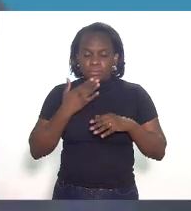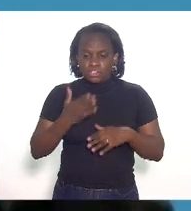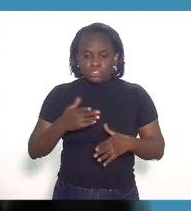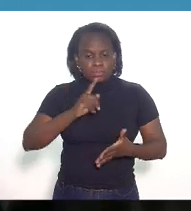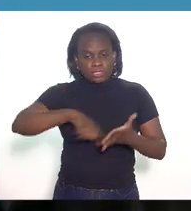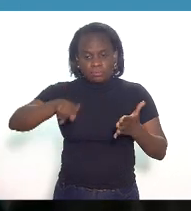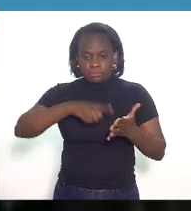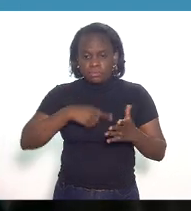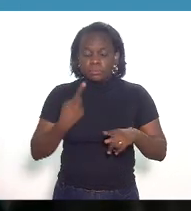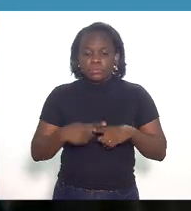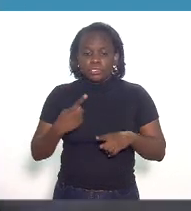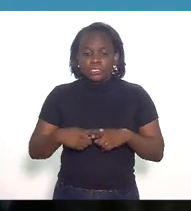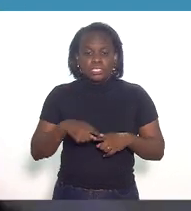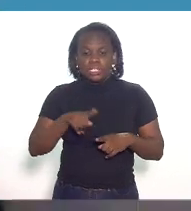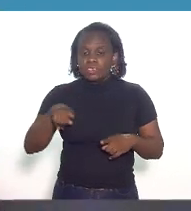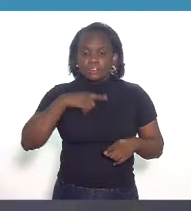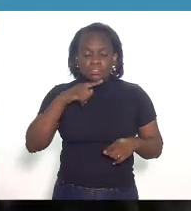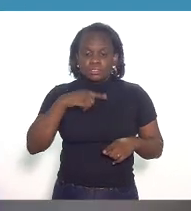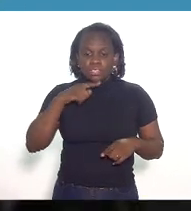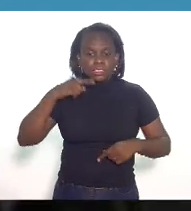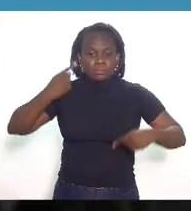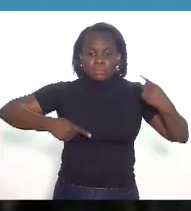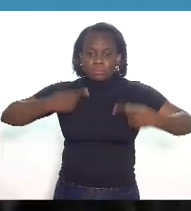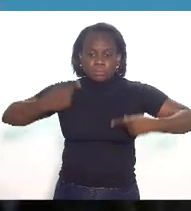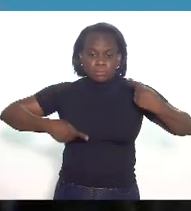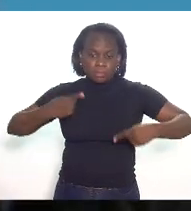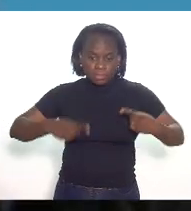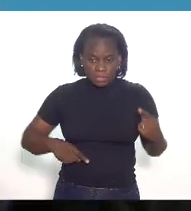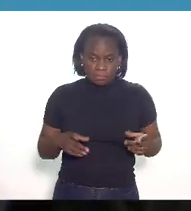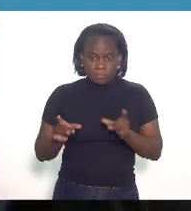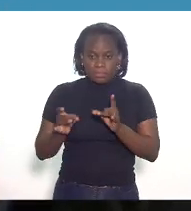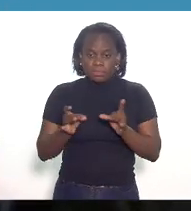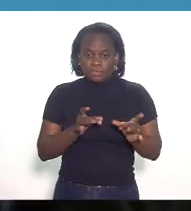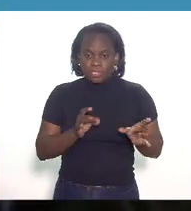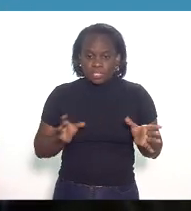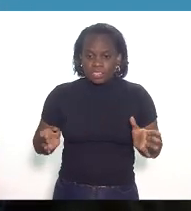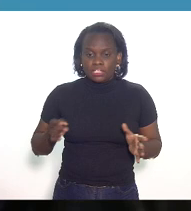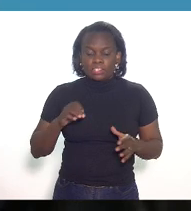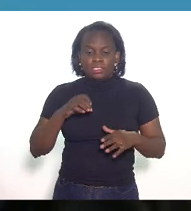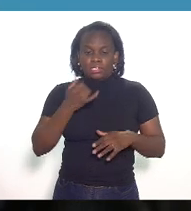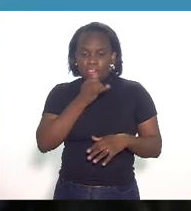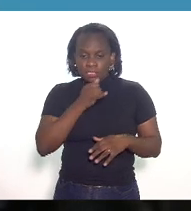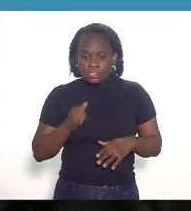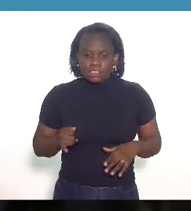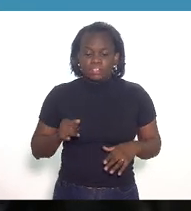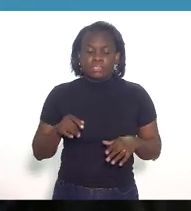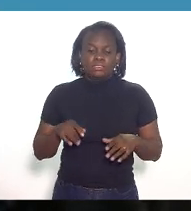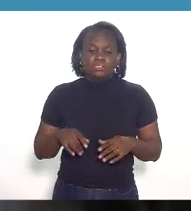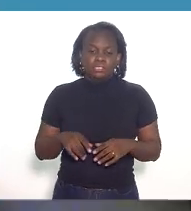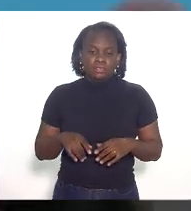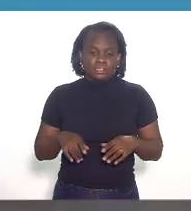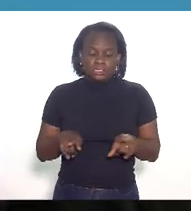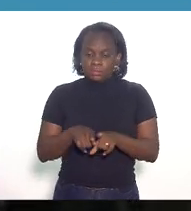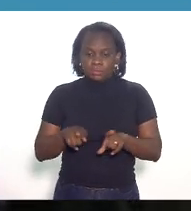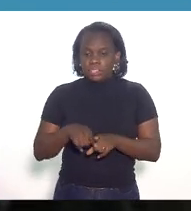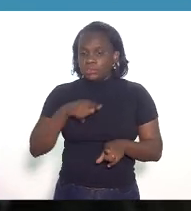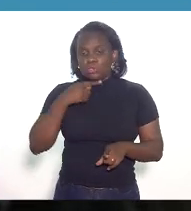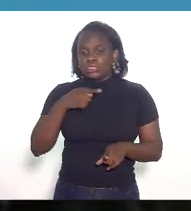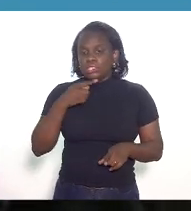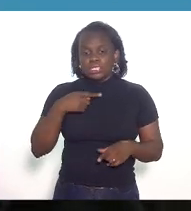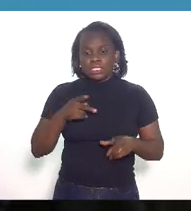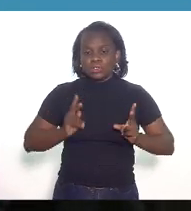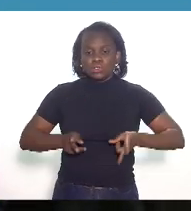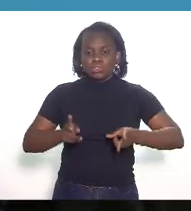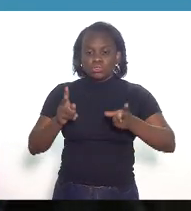simplesmente porque ela não conseguiu ser competitiva para vender contratos de energia e não consegue mais justificar